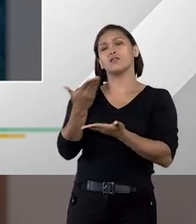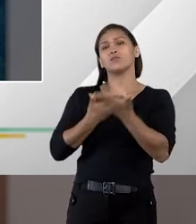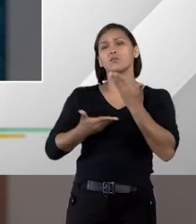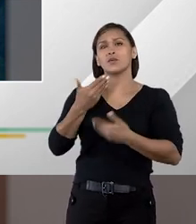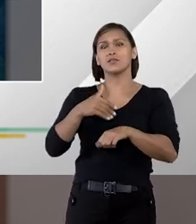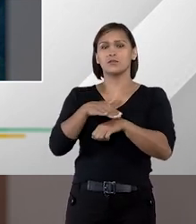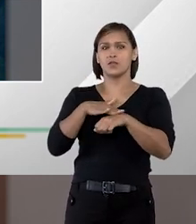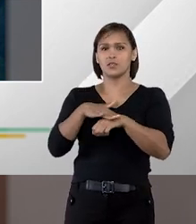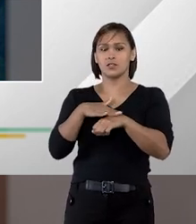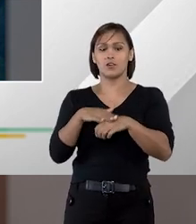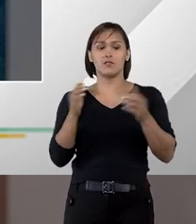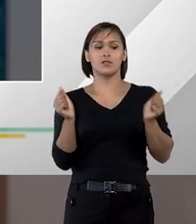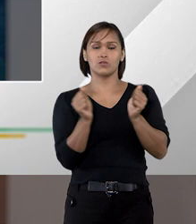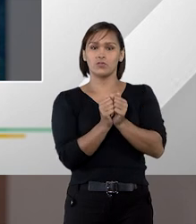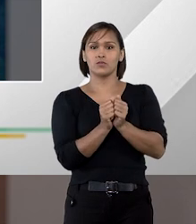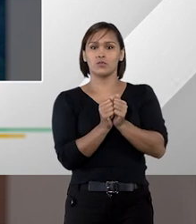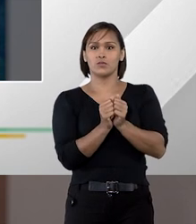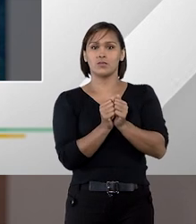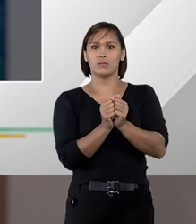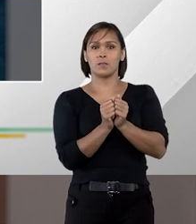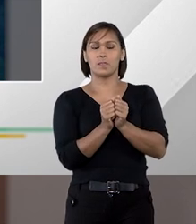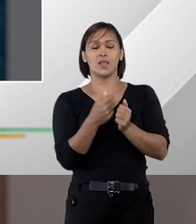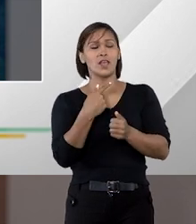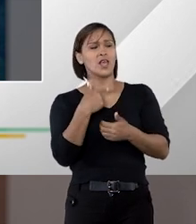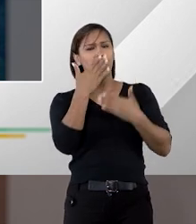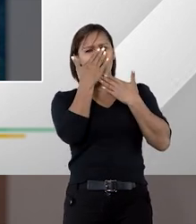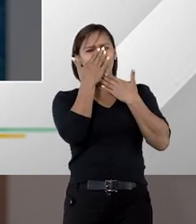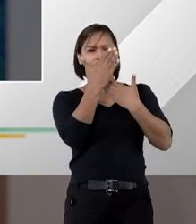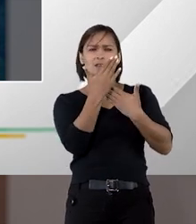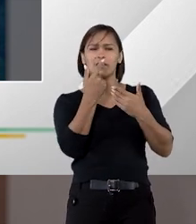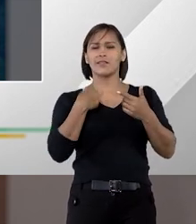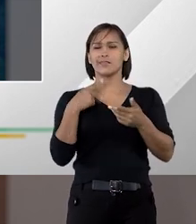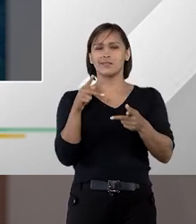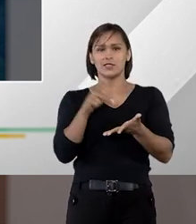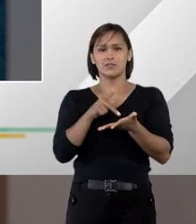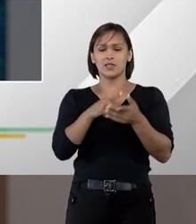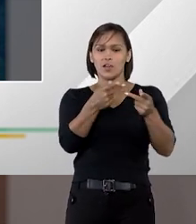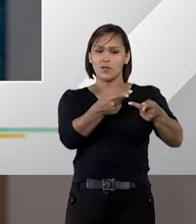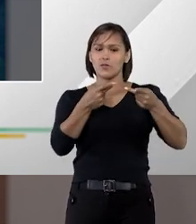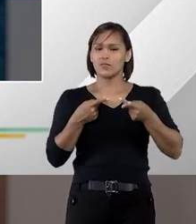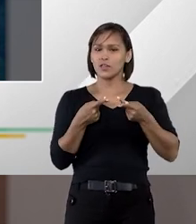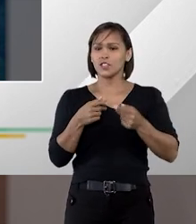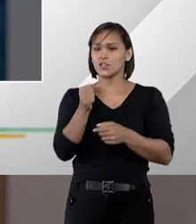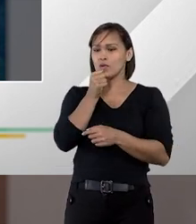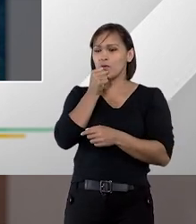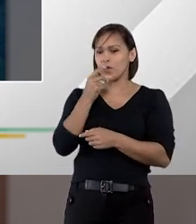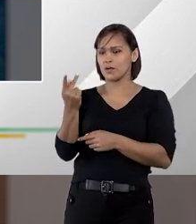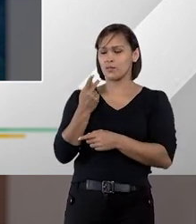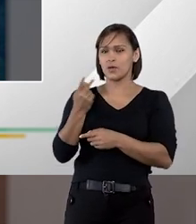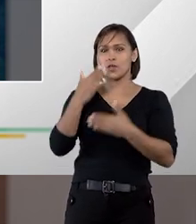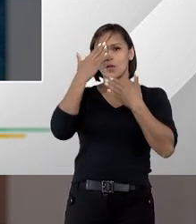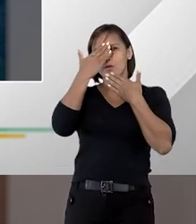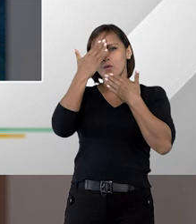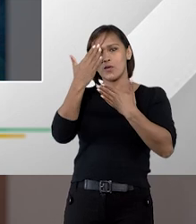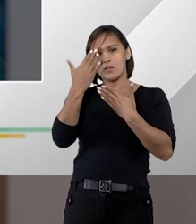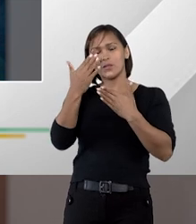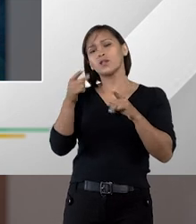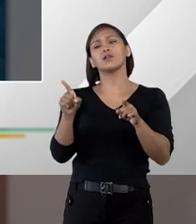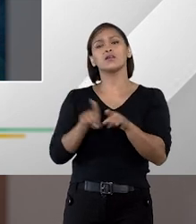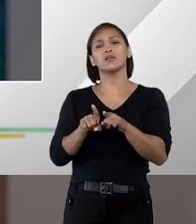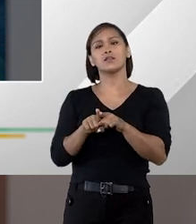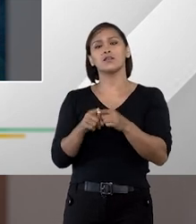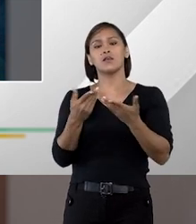participar dessa conversa aqui com a gente Fátima eu que agradeço pelo convite Tiago muito obrigado por